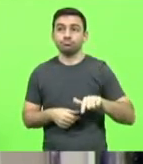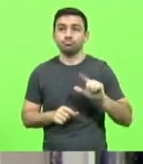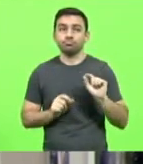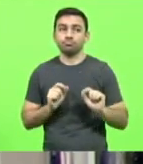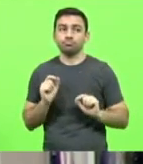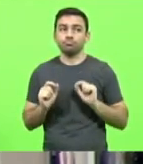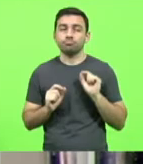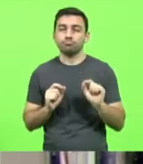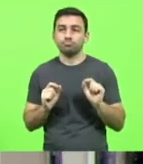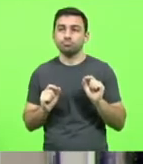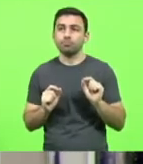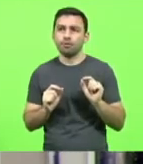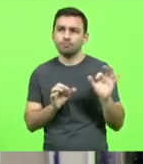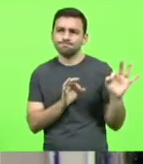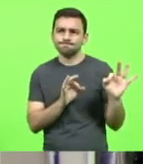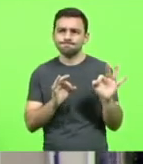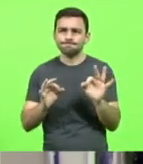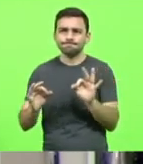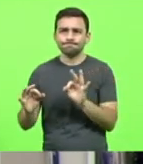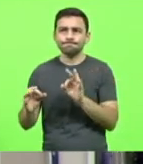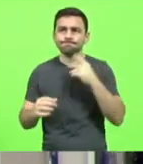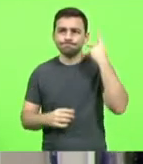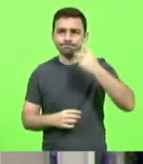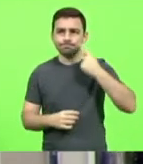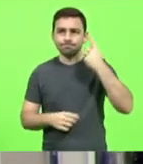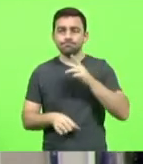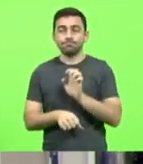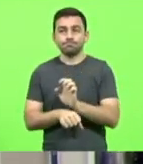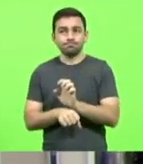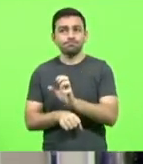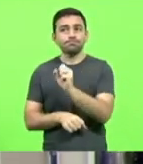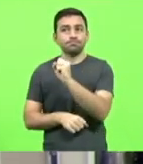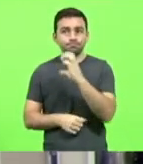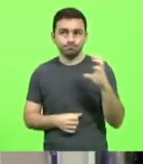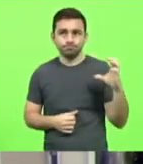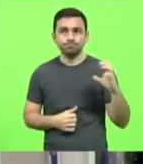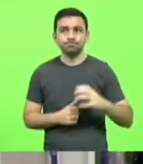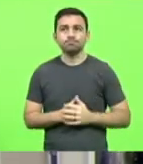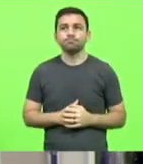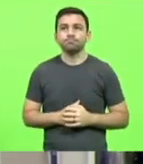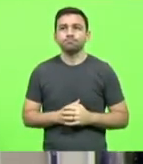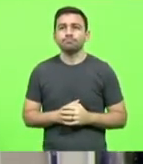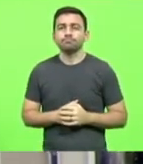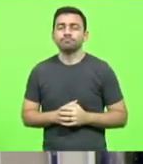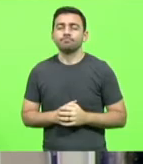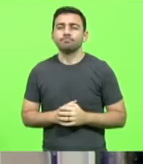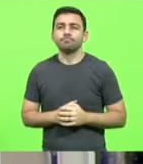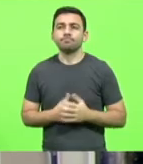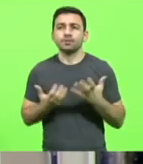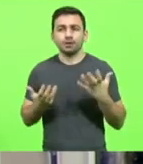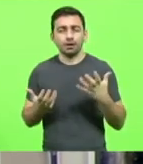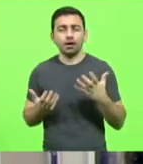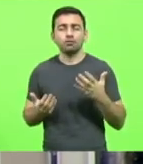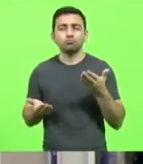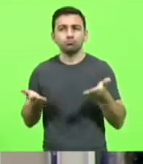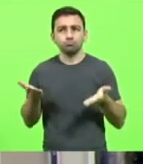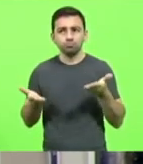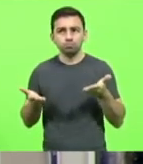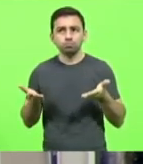da estabilidade política e administrativa do Estado, quero aqui fazer um balanço muito positivo